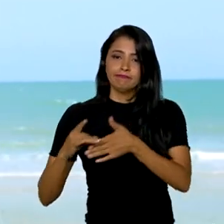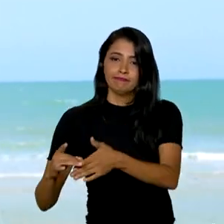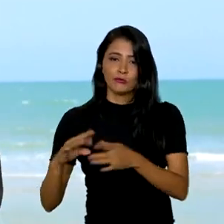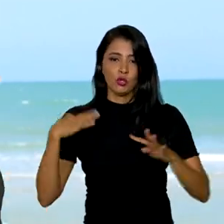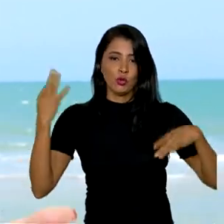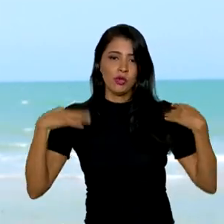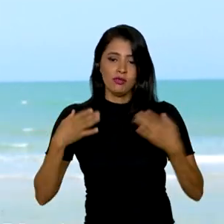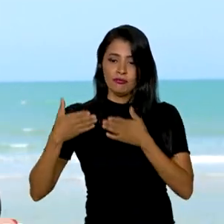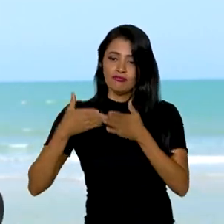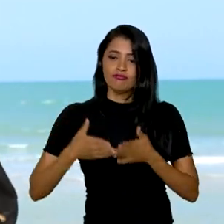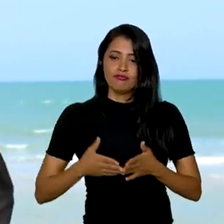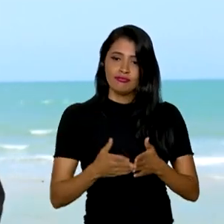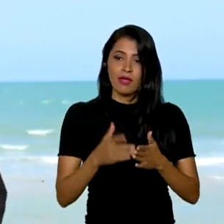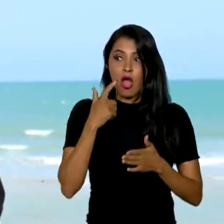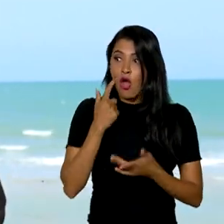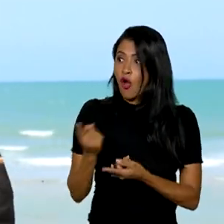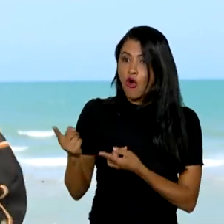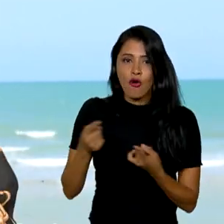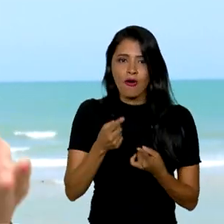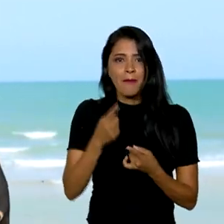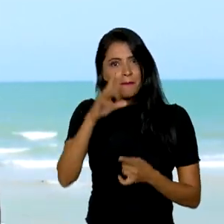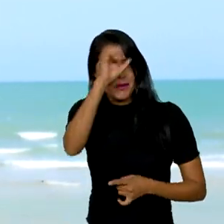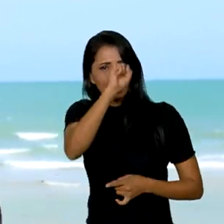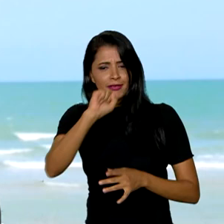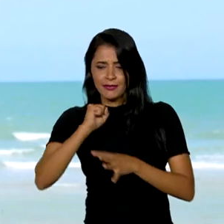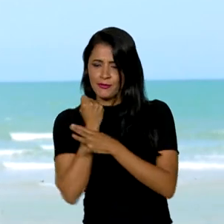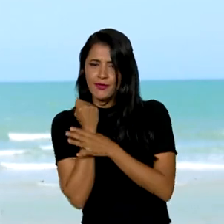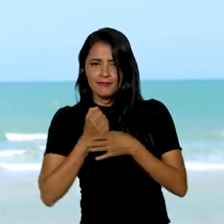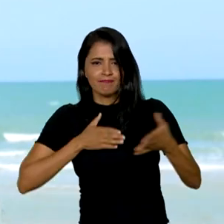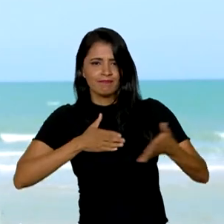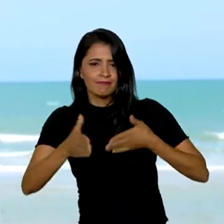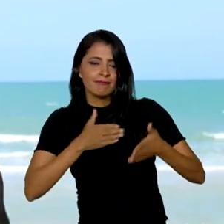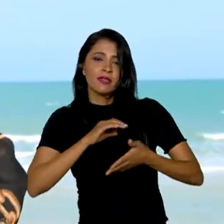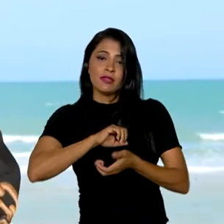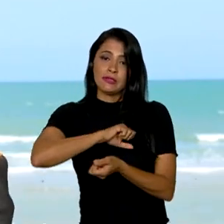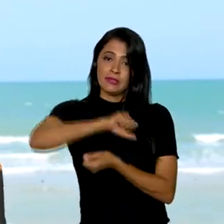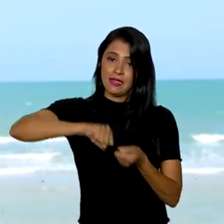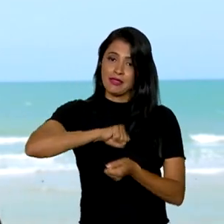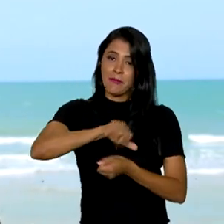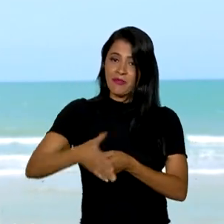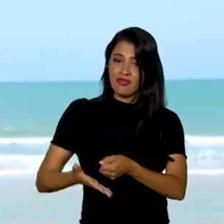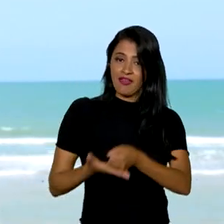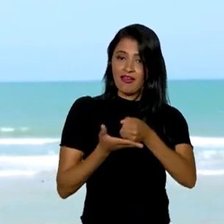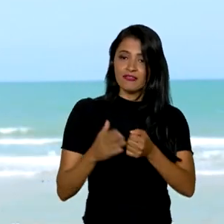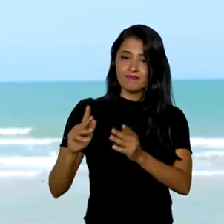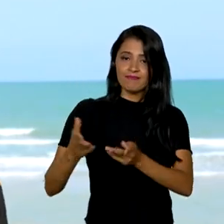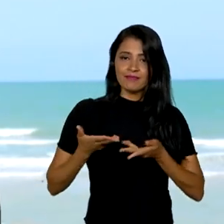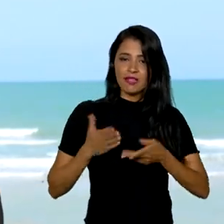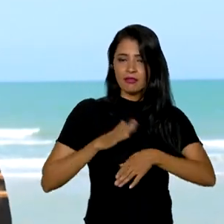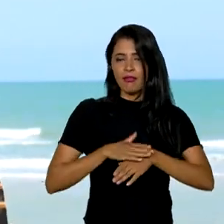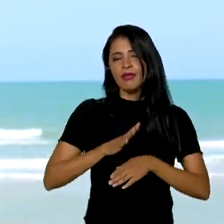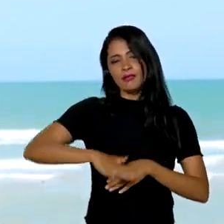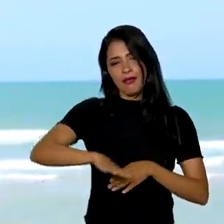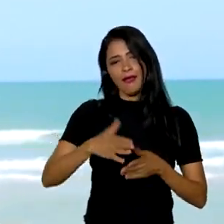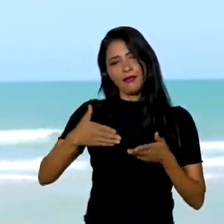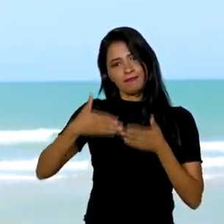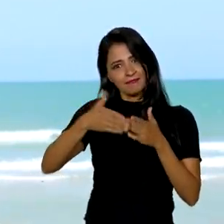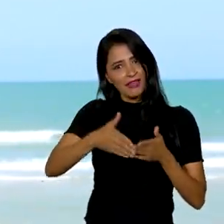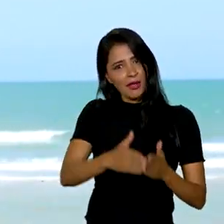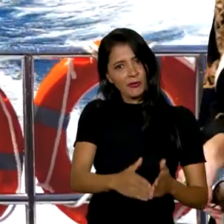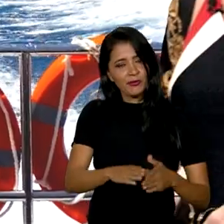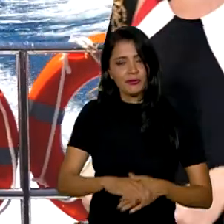náutico e aprender sobre segurança, sensibilidade, sustentabilidade e hospitalidade no ambiente náutico.